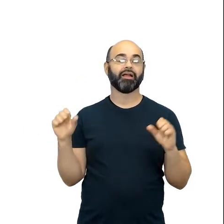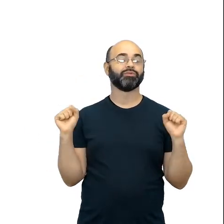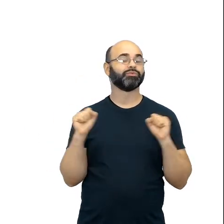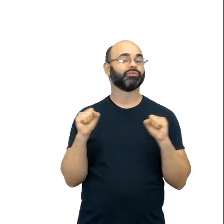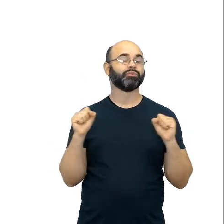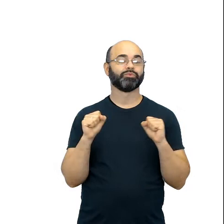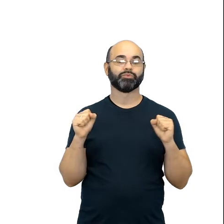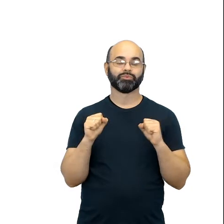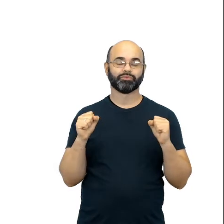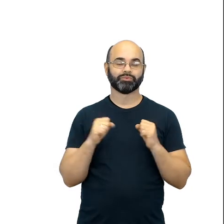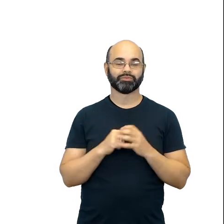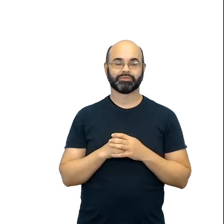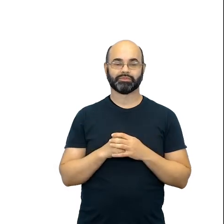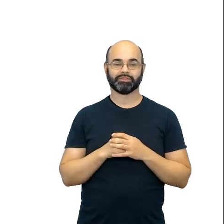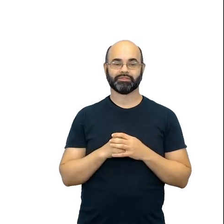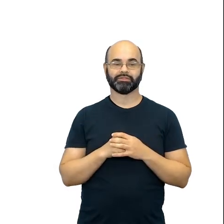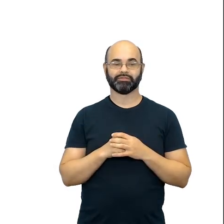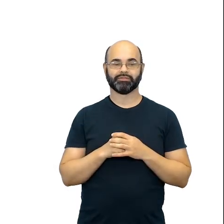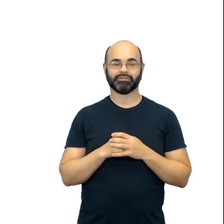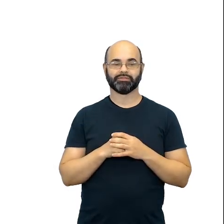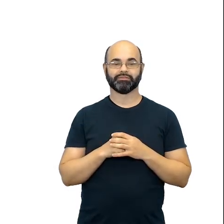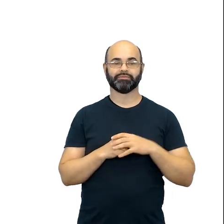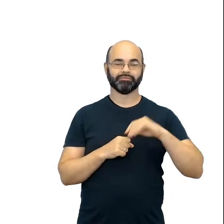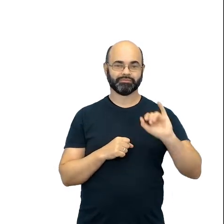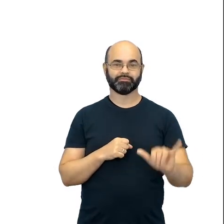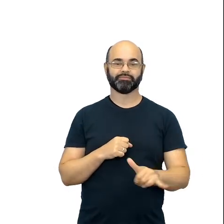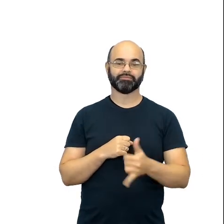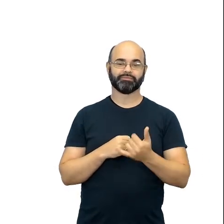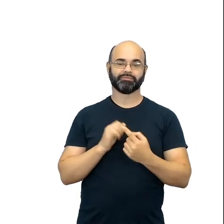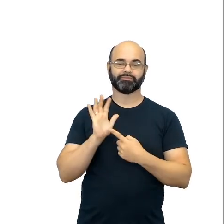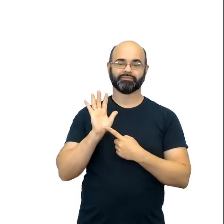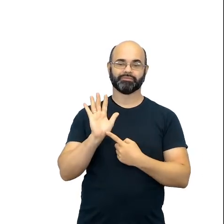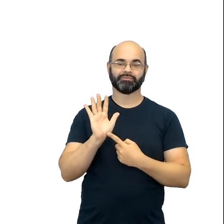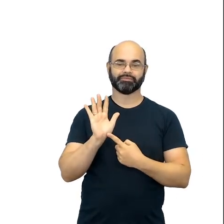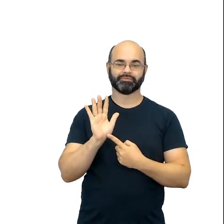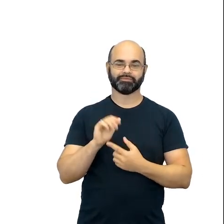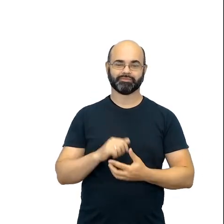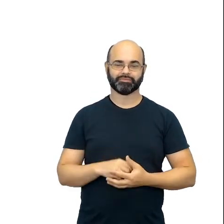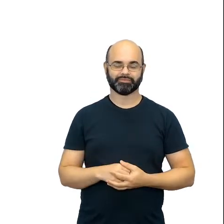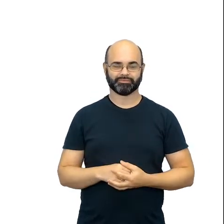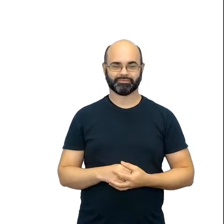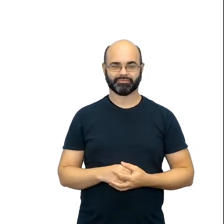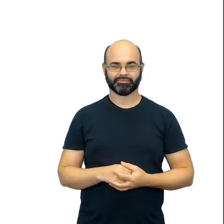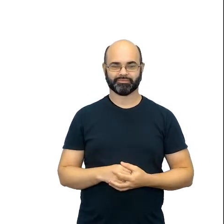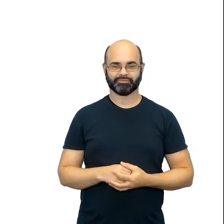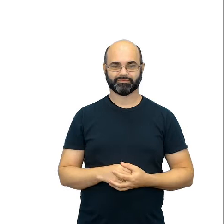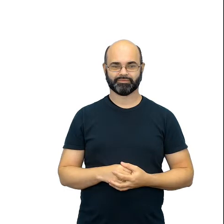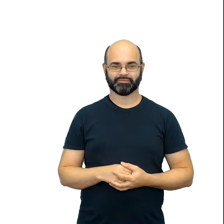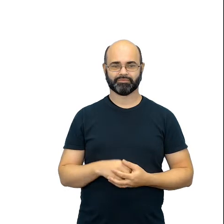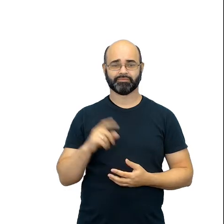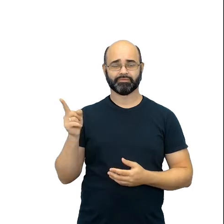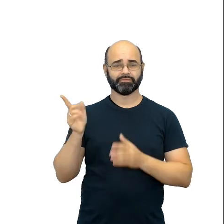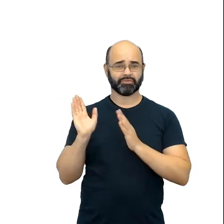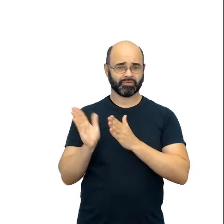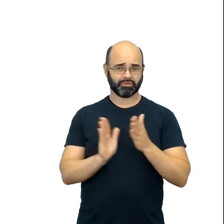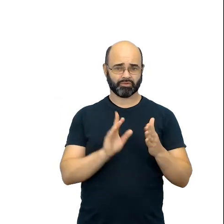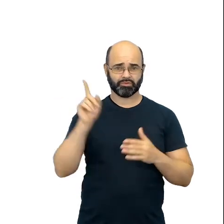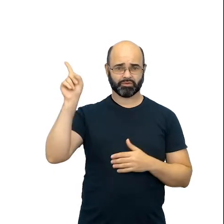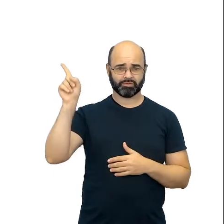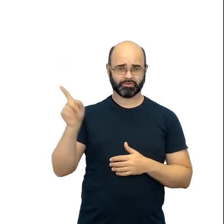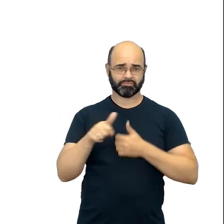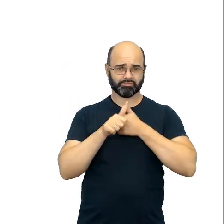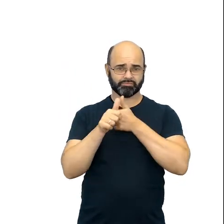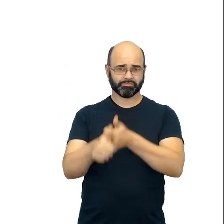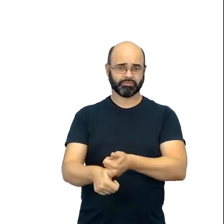E eu até destaco aqui, vou aproveitar, né? Para destacar para vocês, que não necessariamente precisa ser nessa ordem, gente, as